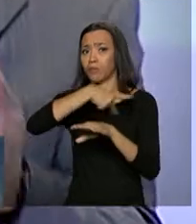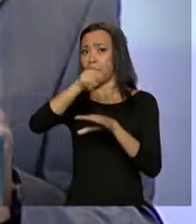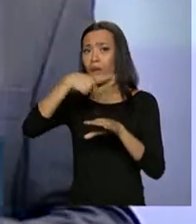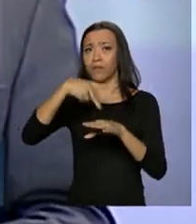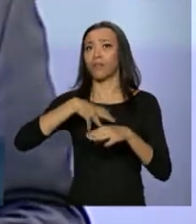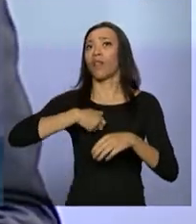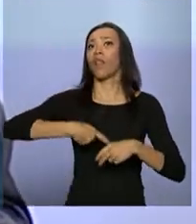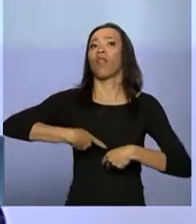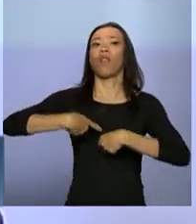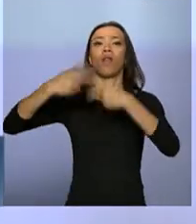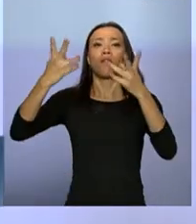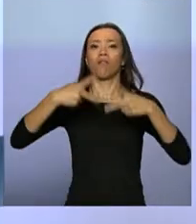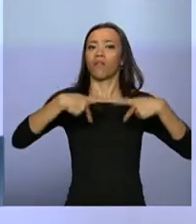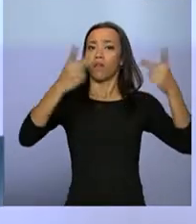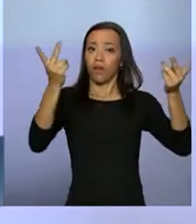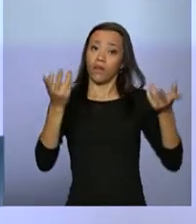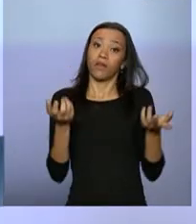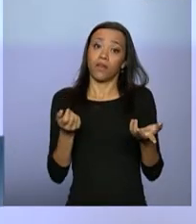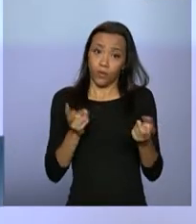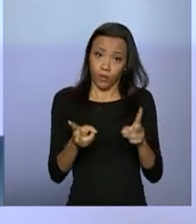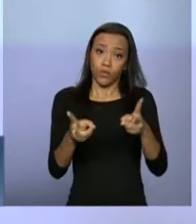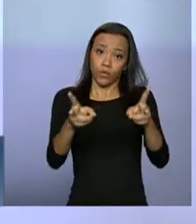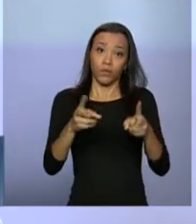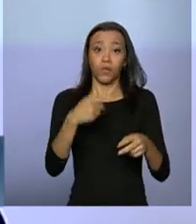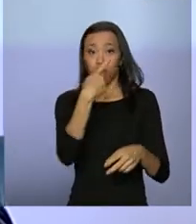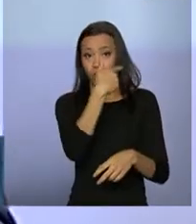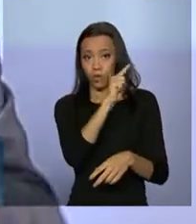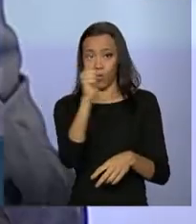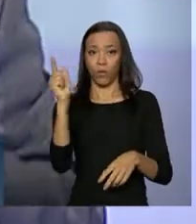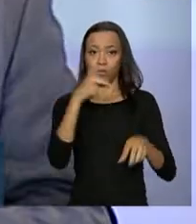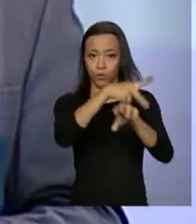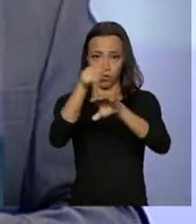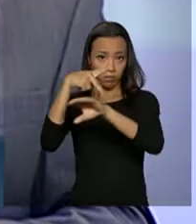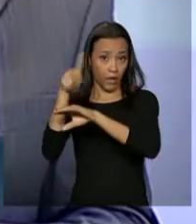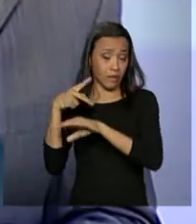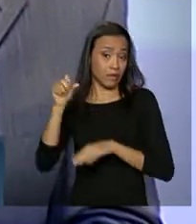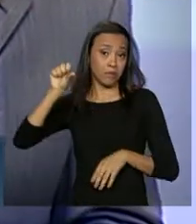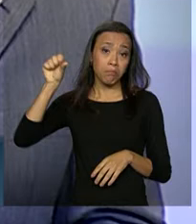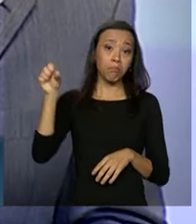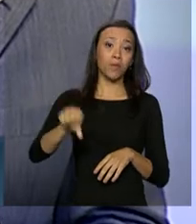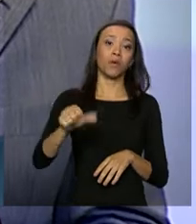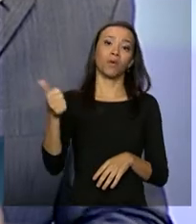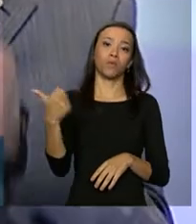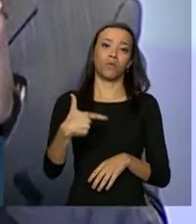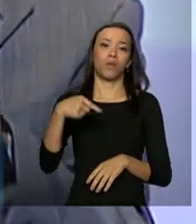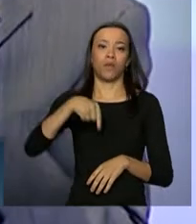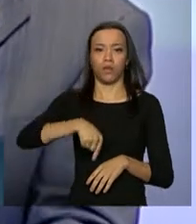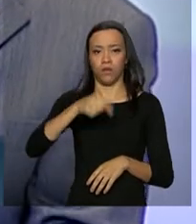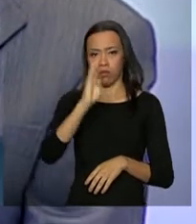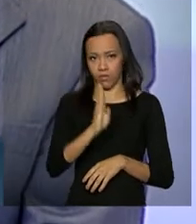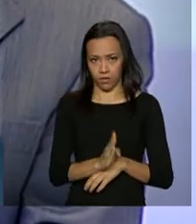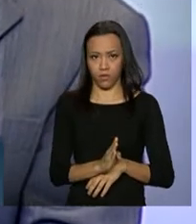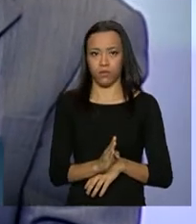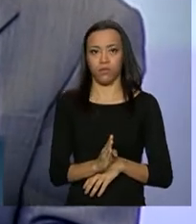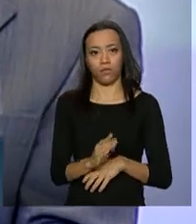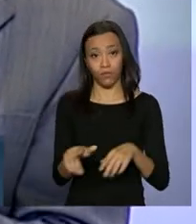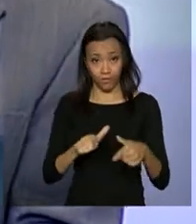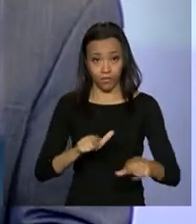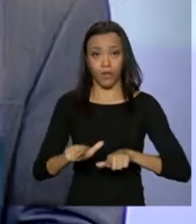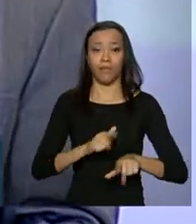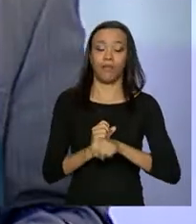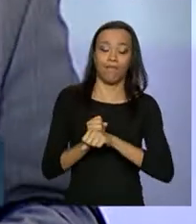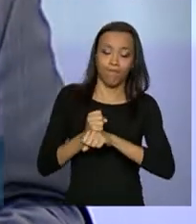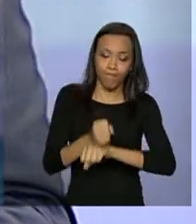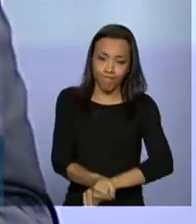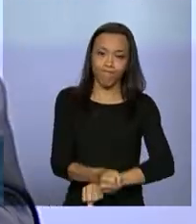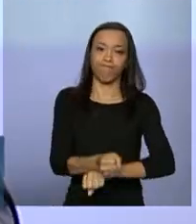infelizmente, ainda é maior do que o que acontece no Brasil. Mas nós precisamos, nós